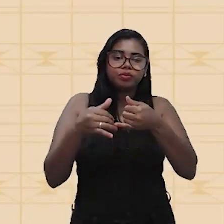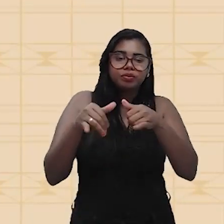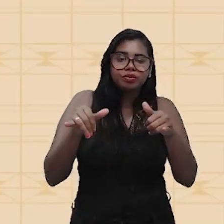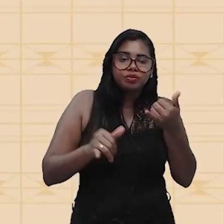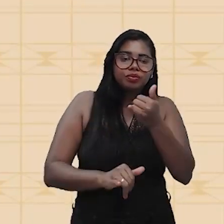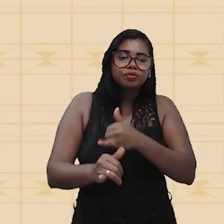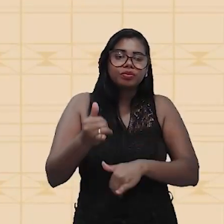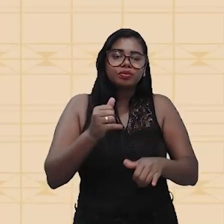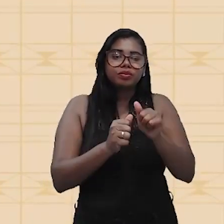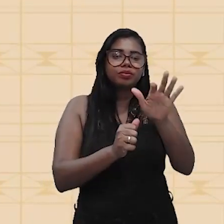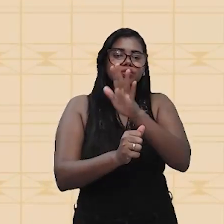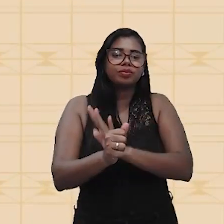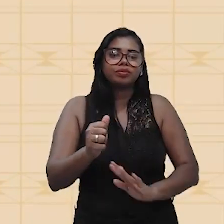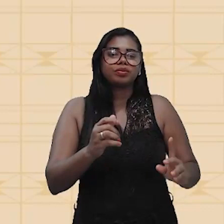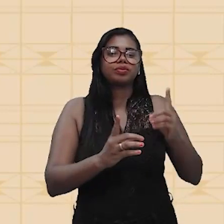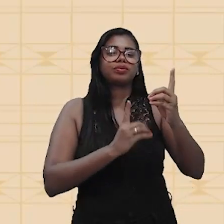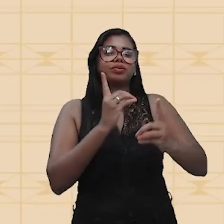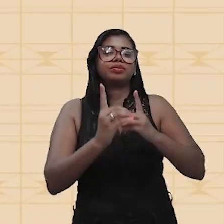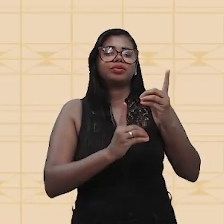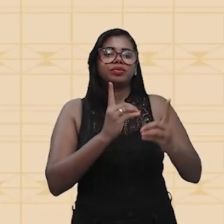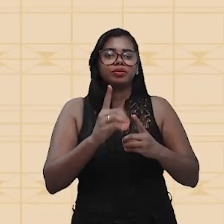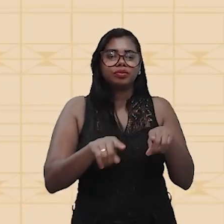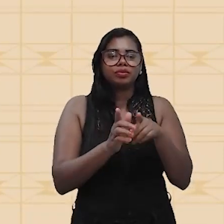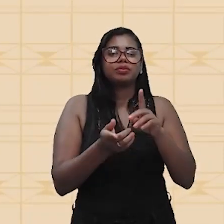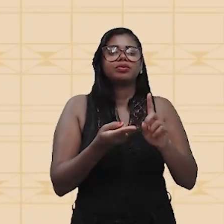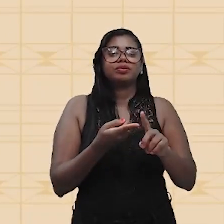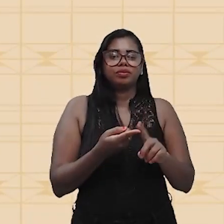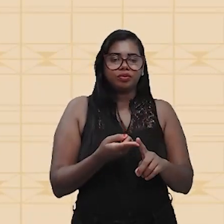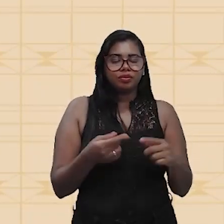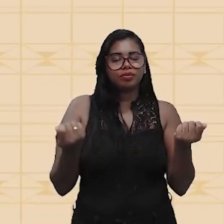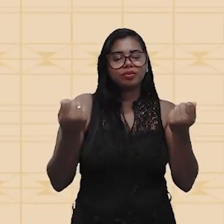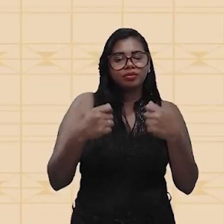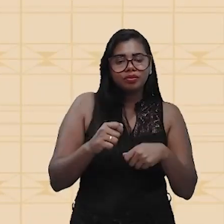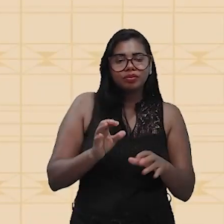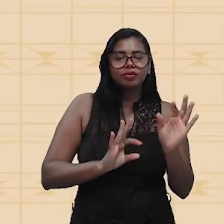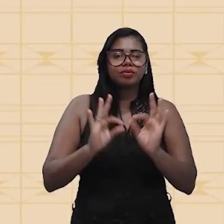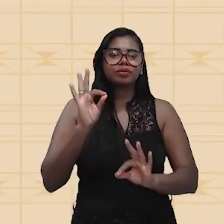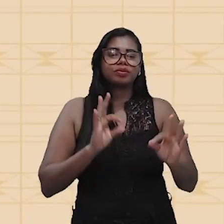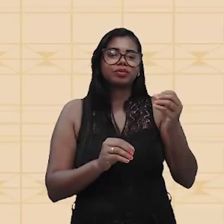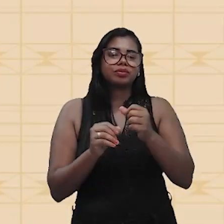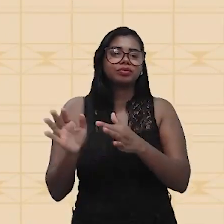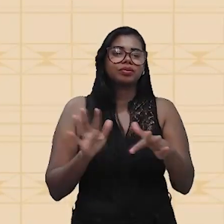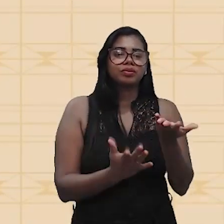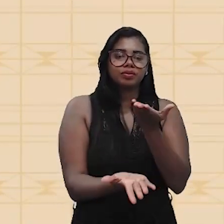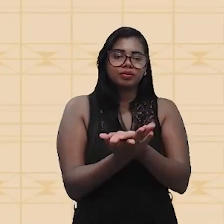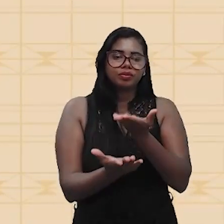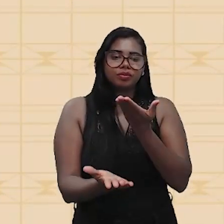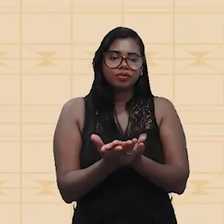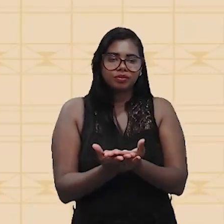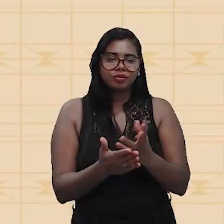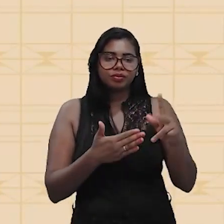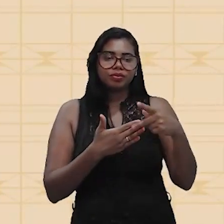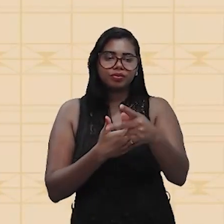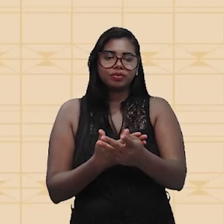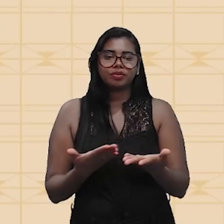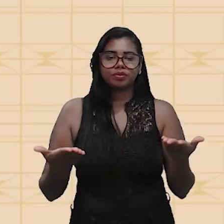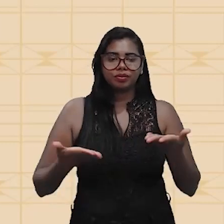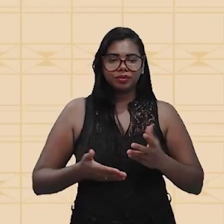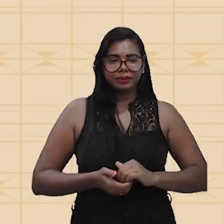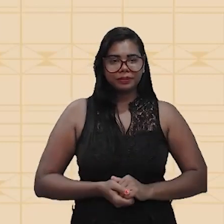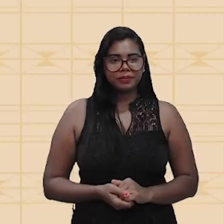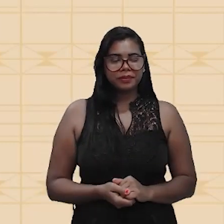parte da eletrodinâmica para que a gente possa produzir os estudos que nós iremos fazer. E o que é que